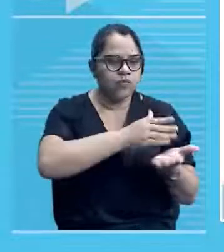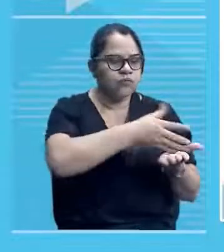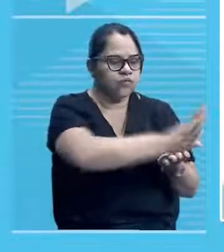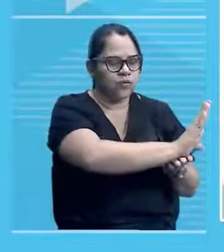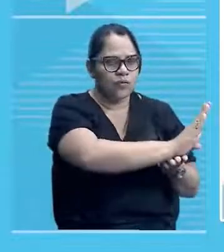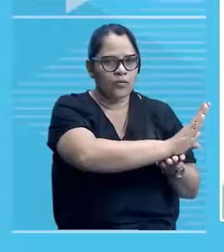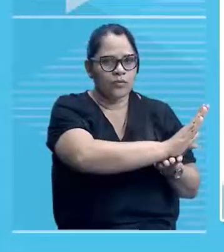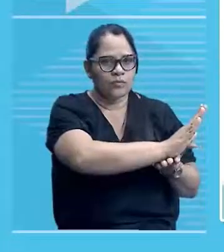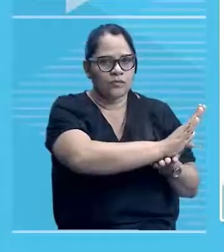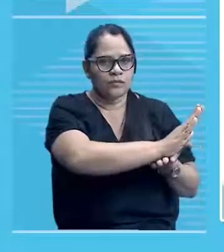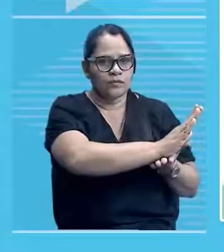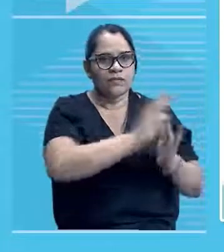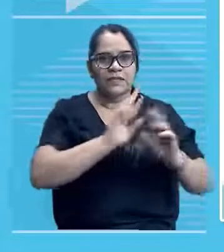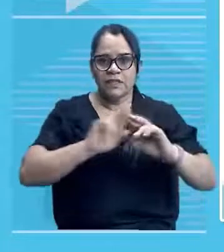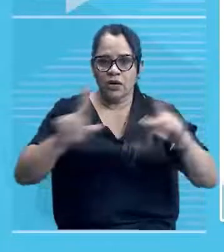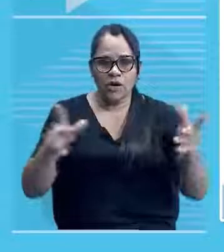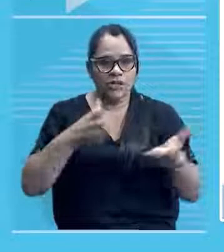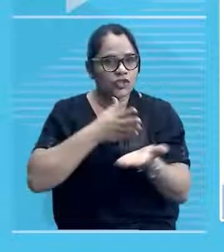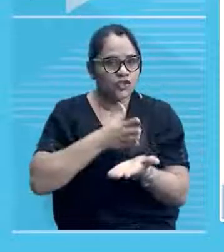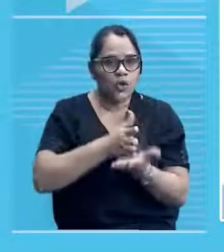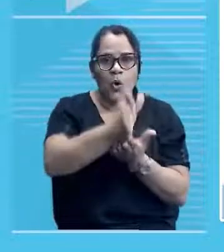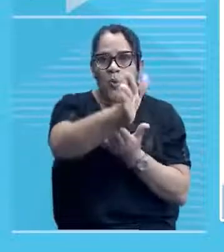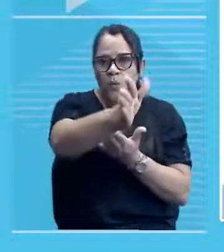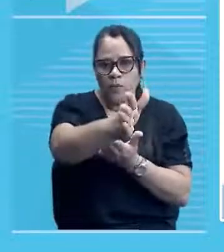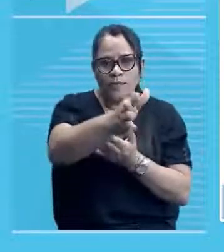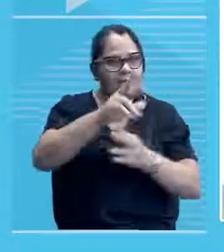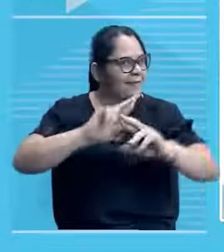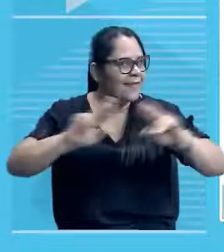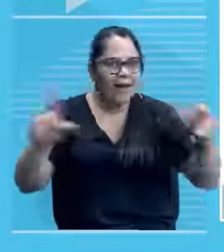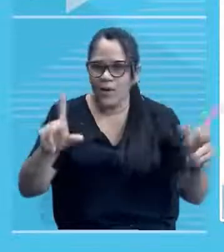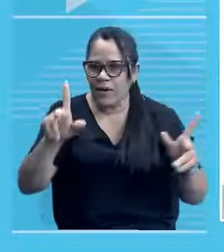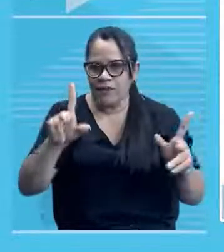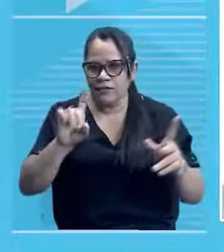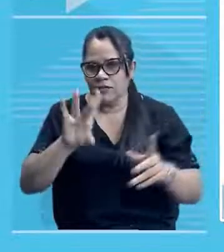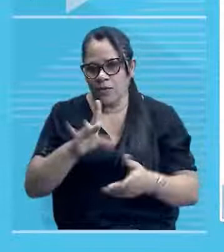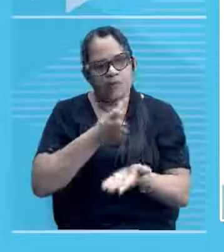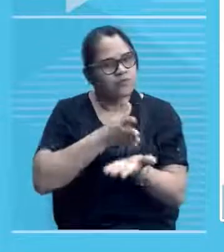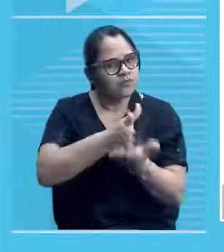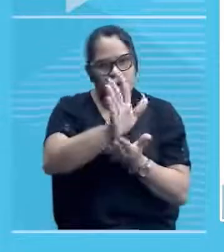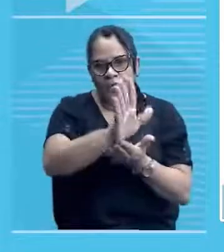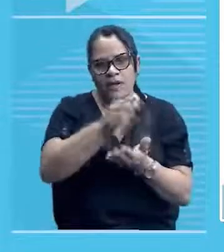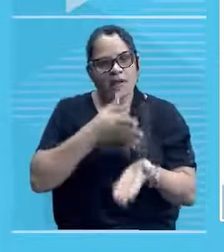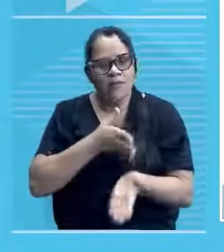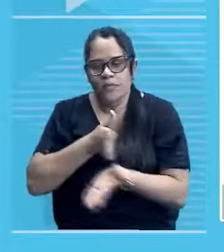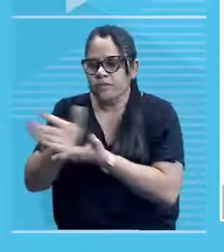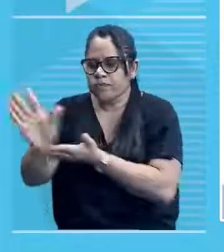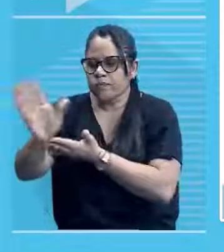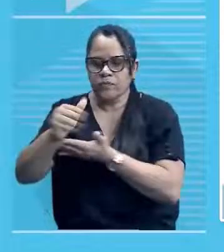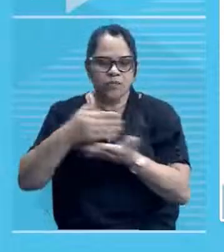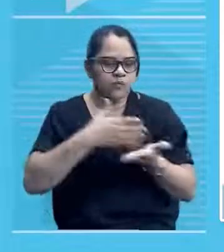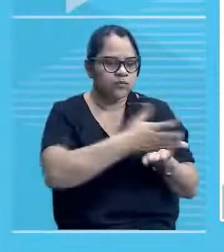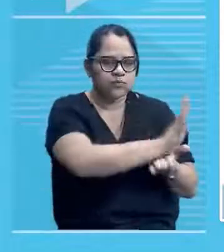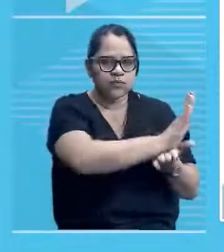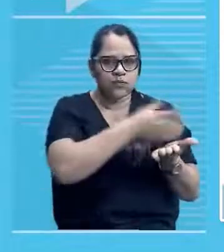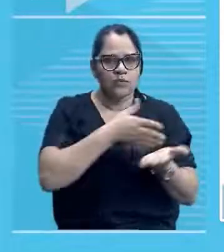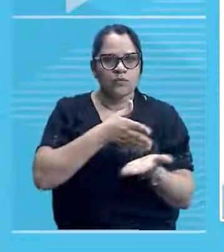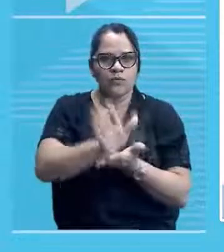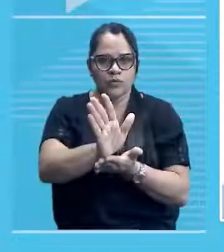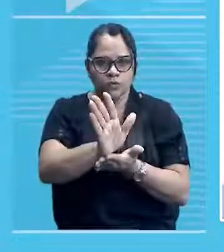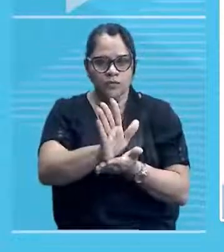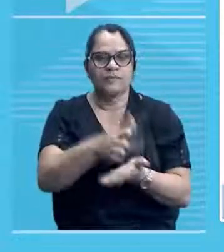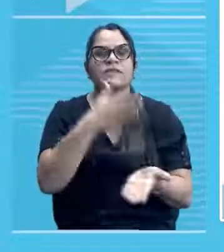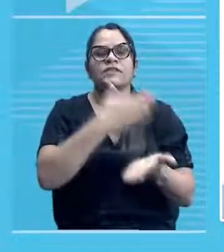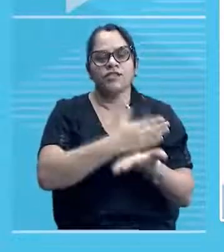Não é aquele tipo de foz estuário, que é um ponto único. É um tipo de foz delta. E aí, em razão disso, né? Quando você aproxima lá, o rio se divide em